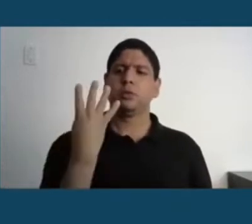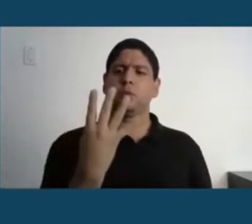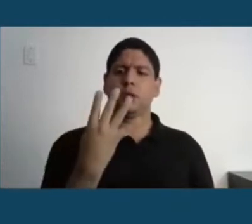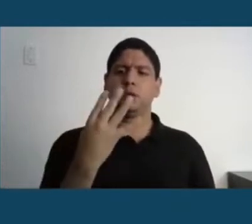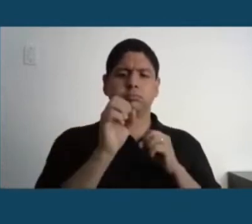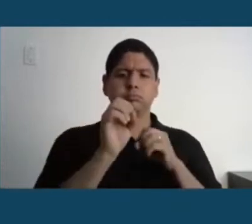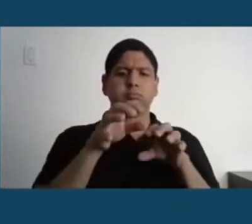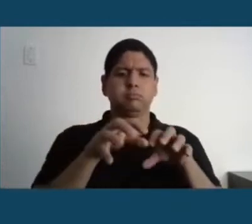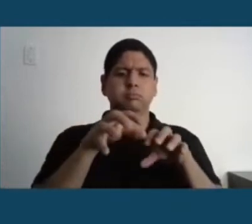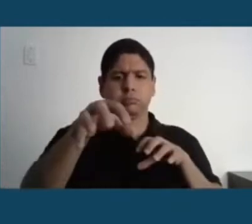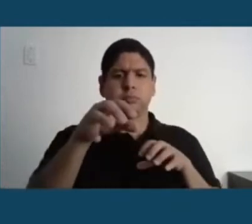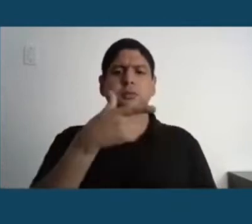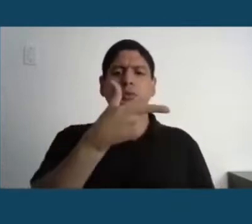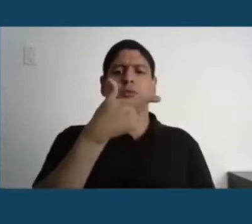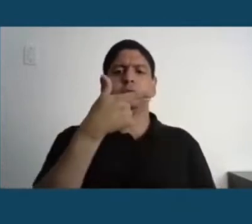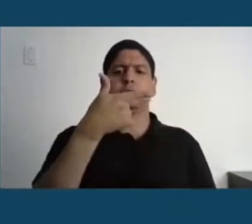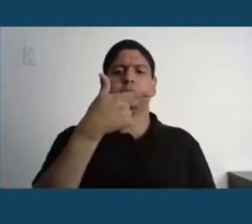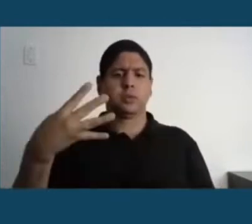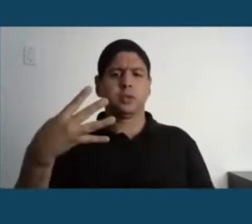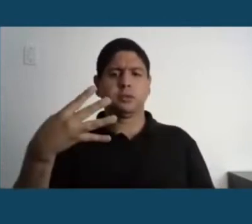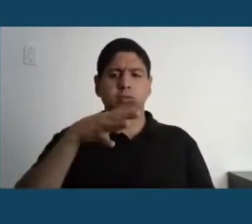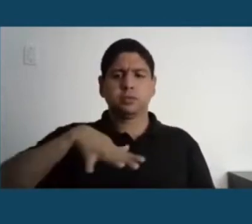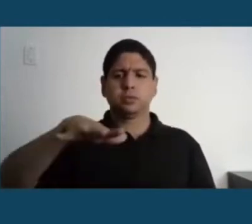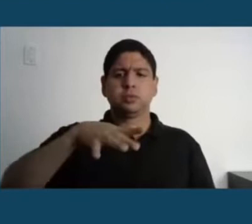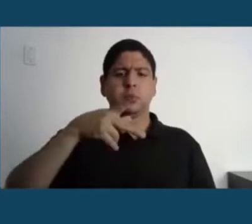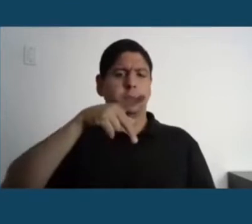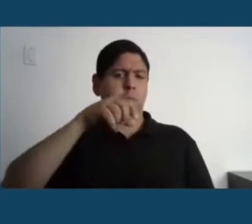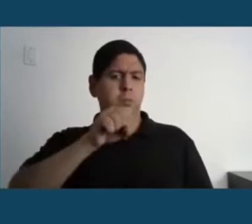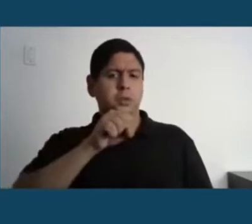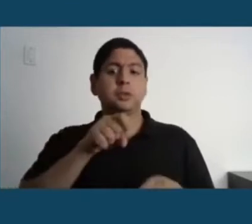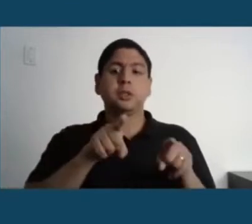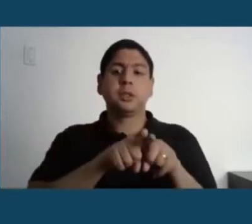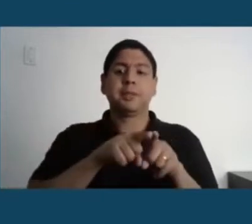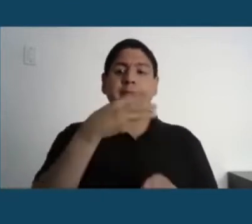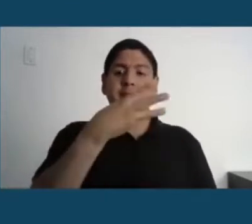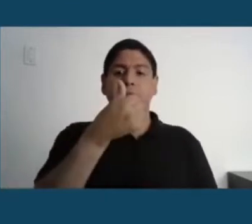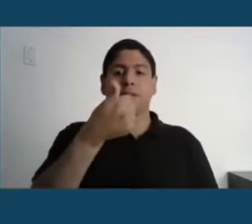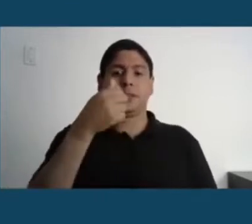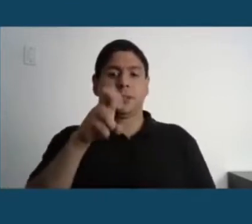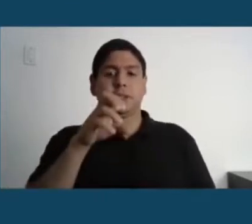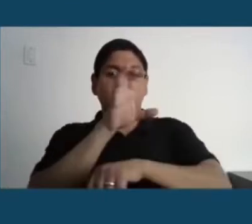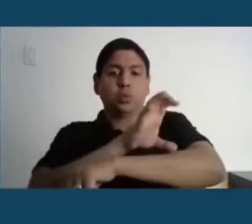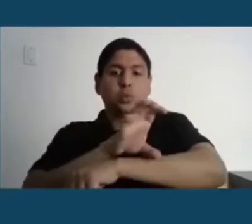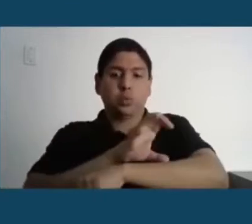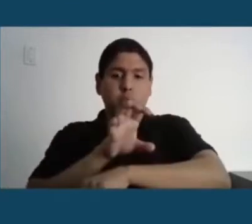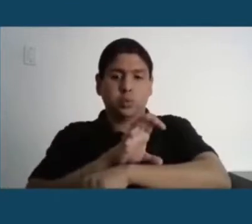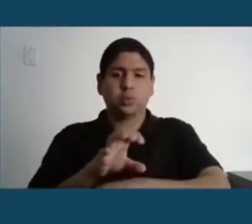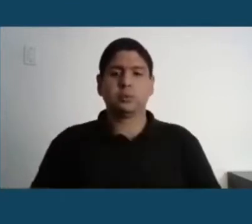224 cursos de pós-graduação em Instituto Censo, 315 cursos Lato Censo, esse é o tamanho da UFRJ,